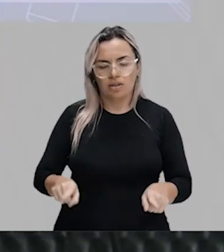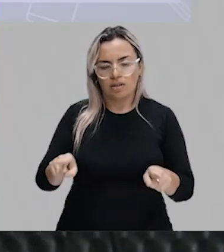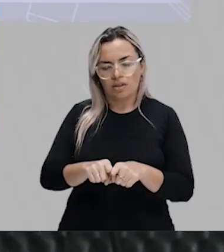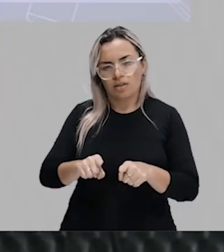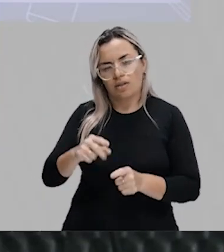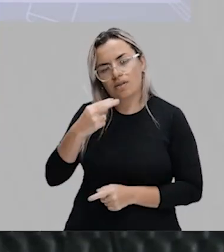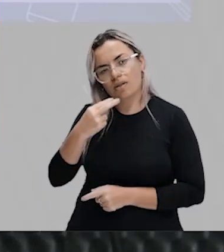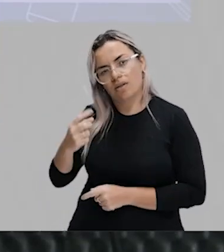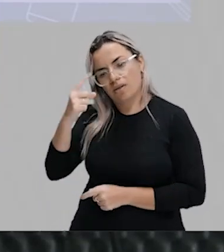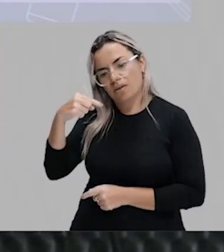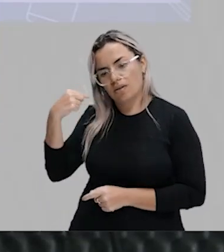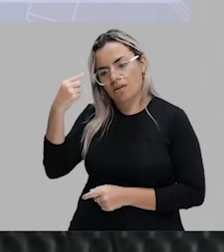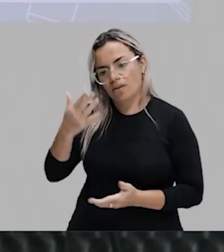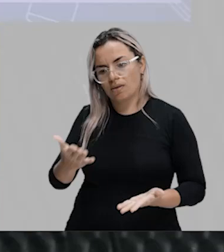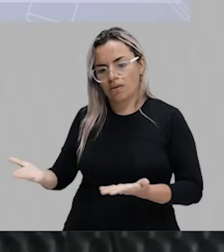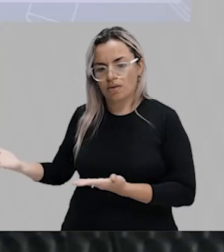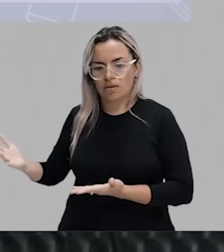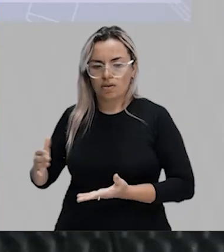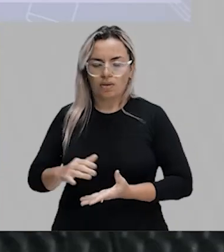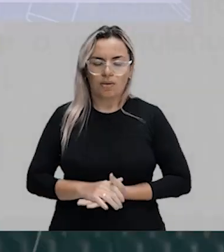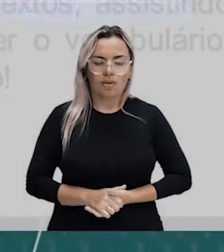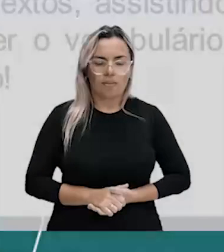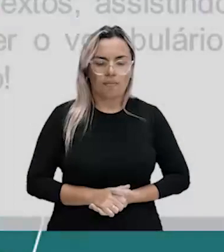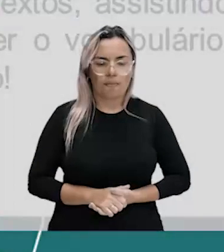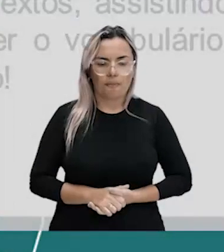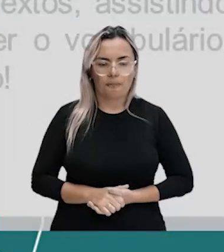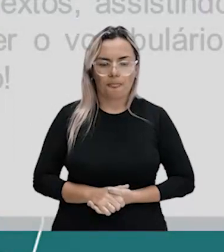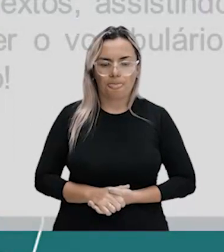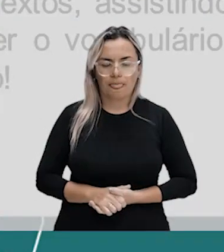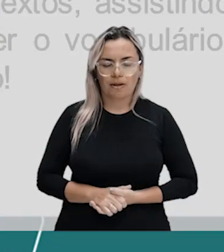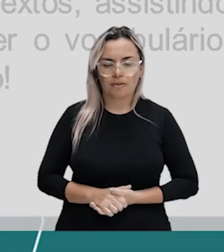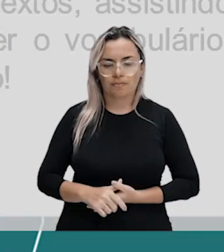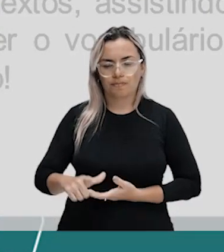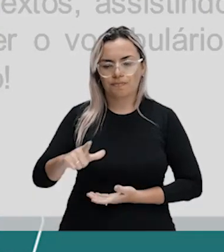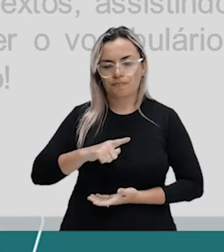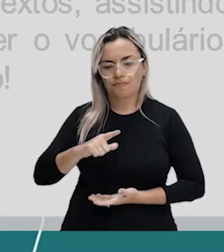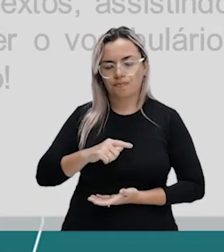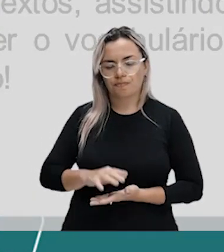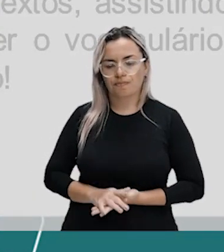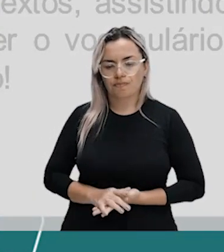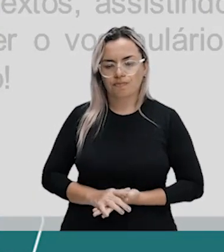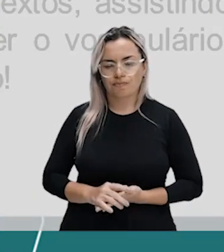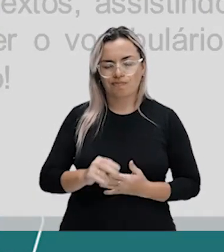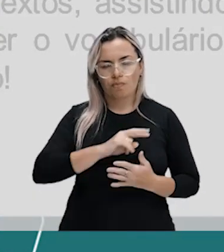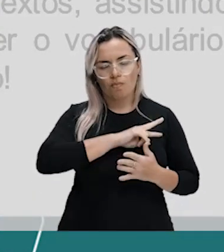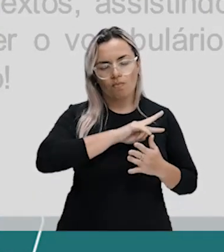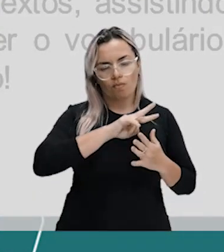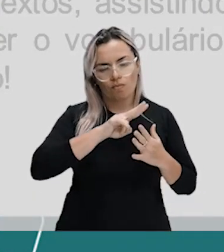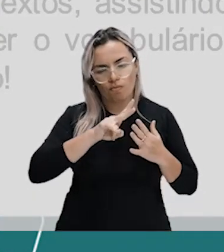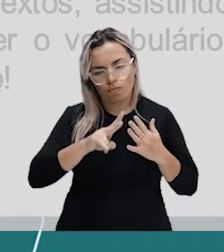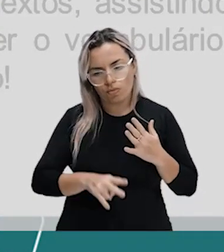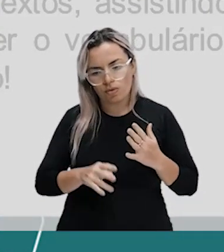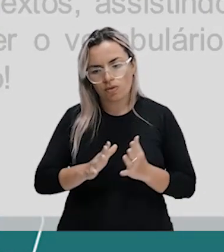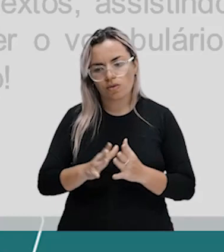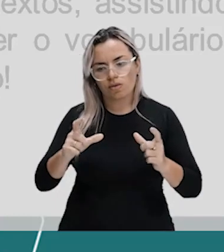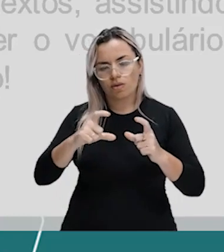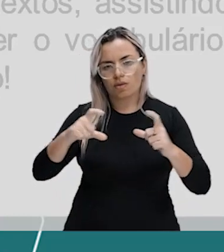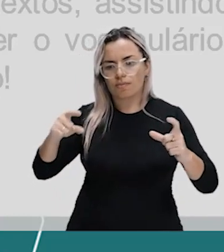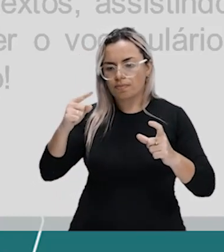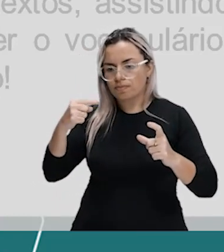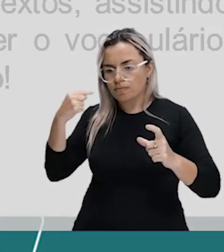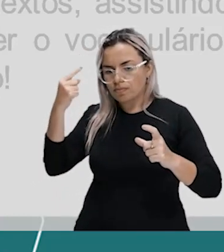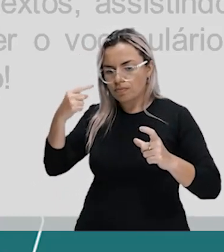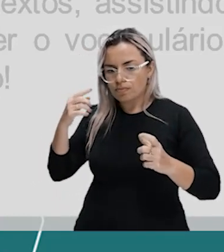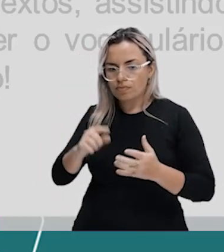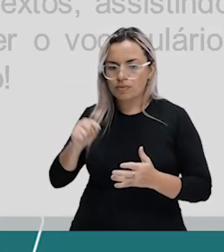fomentar o que eu estou te dizendo. Olha aqui. Existem muitas, mas muitas expressões em espanhol. Como